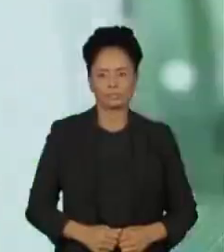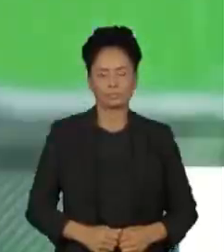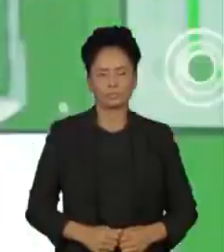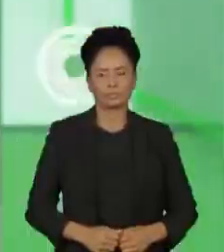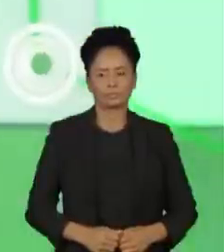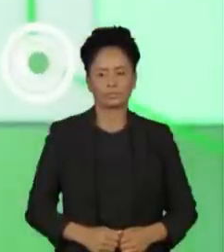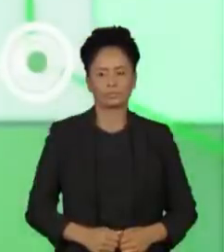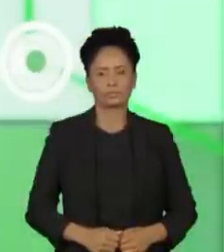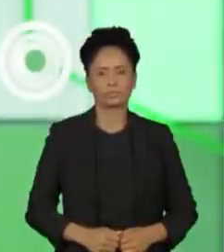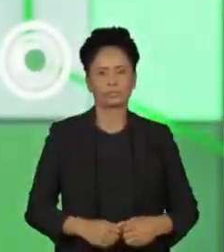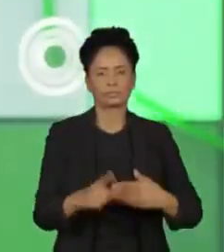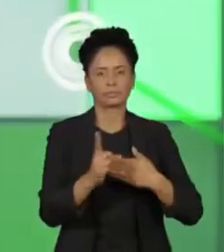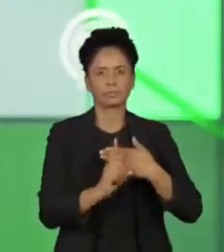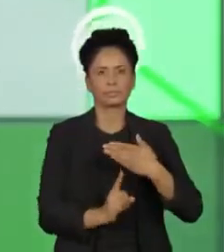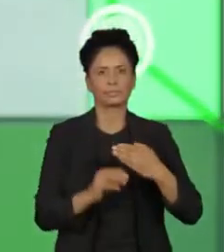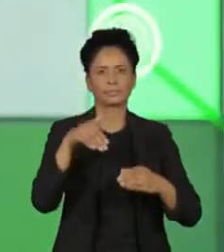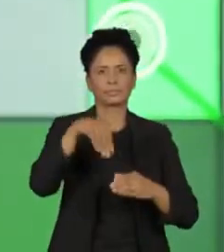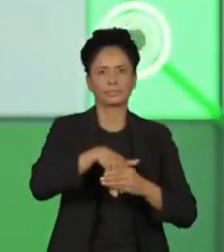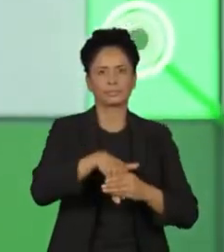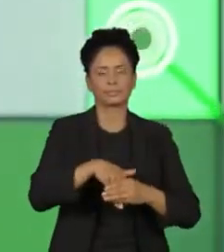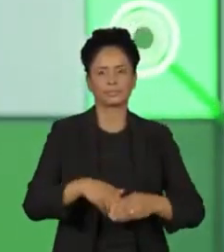De olho no voto.